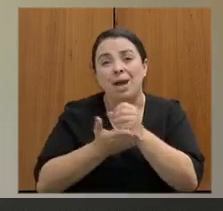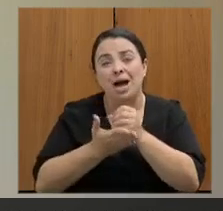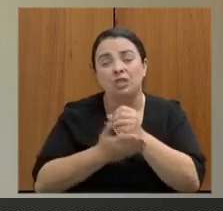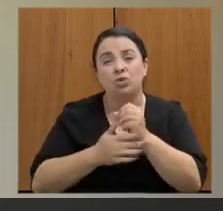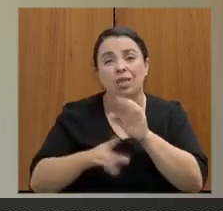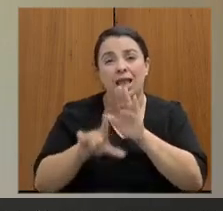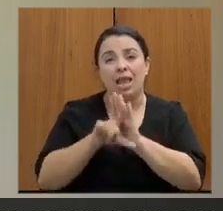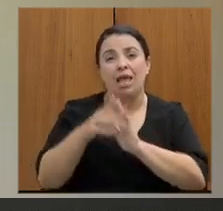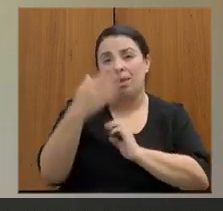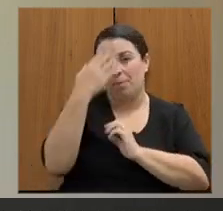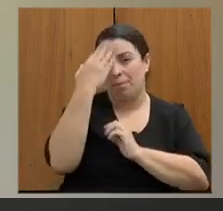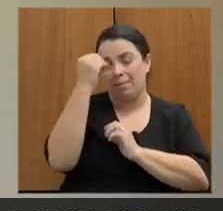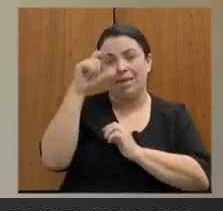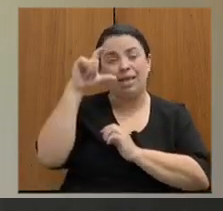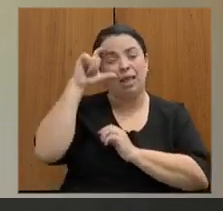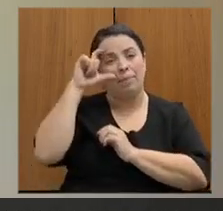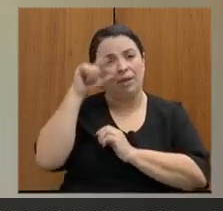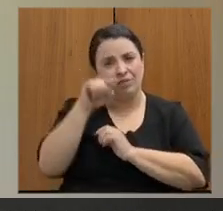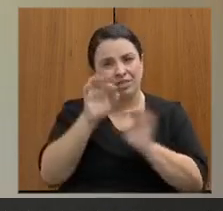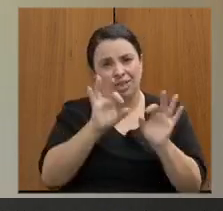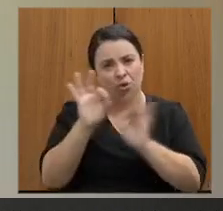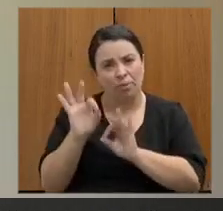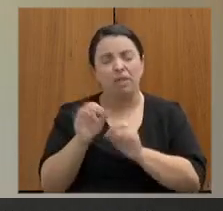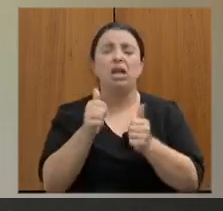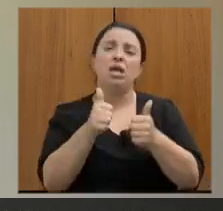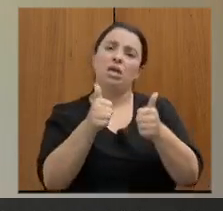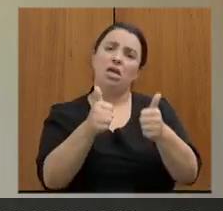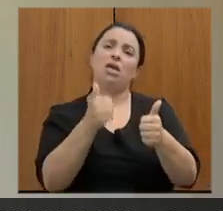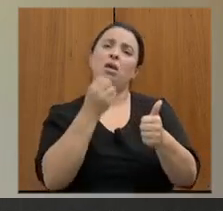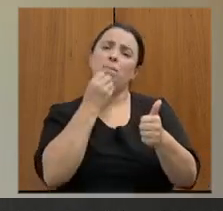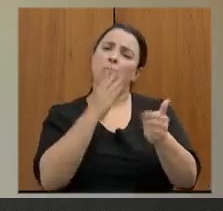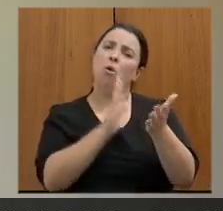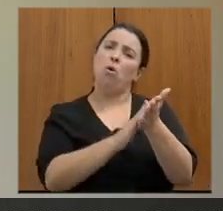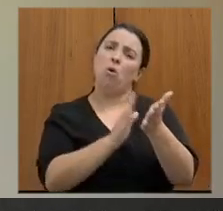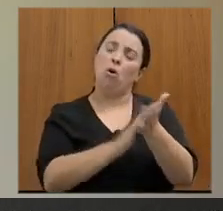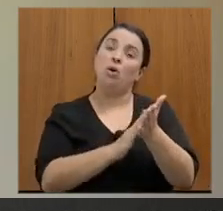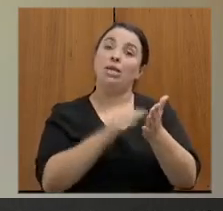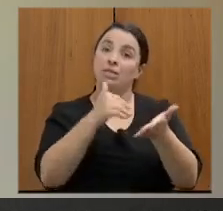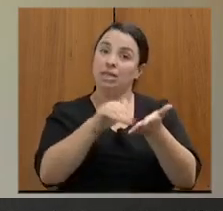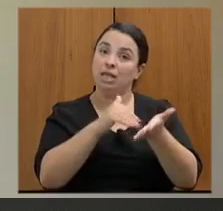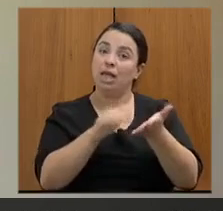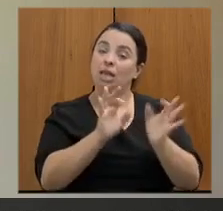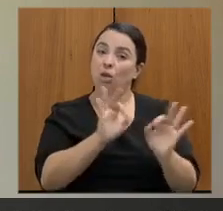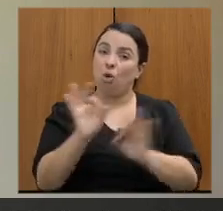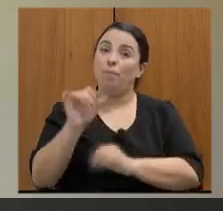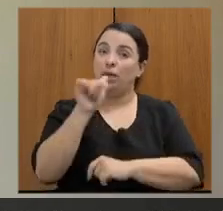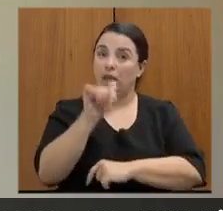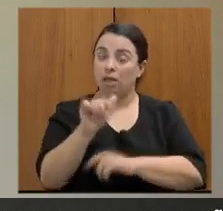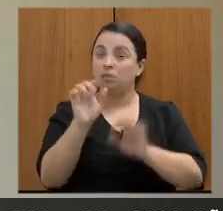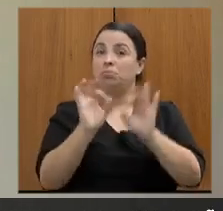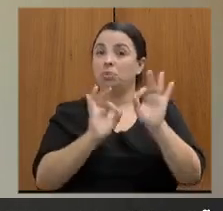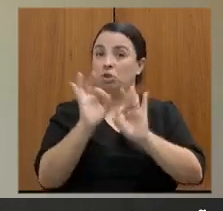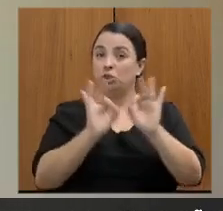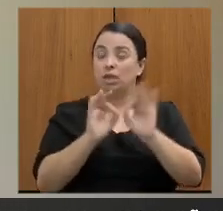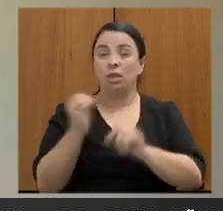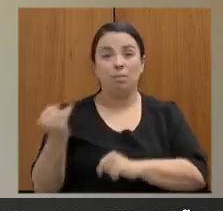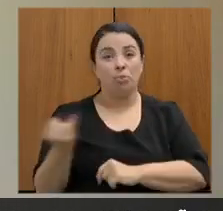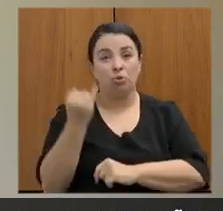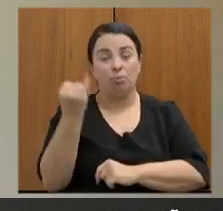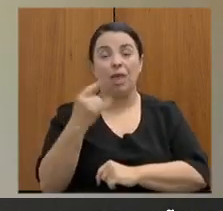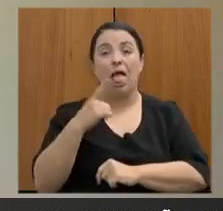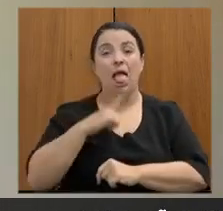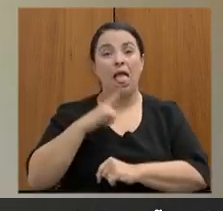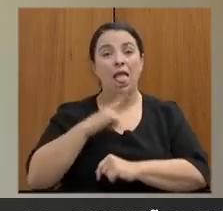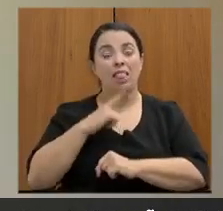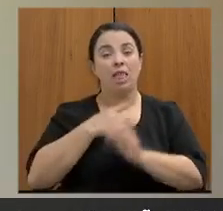que bom que bom que a Secretaria está acompanhando esse projeto é um projeto importantíssimo tem como pano de fundo o